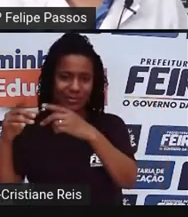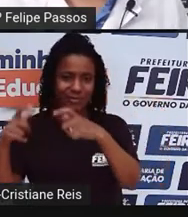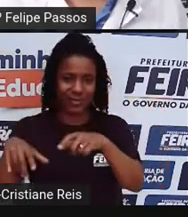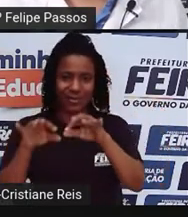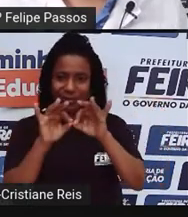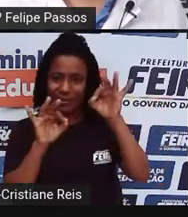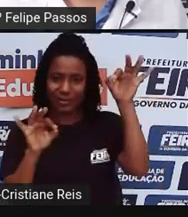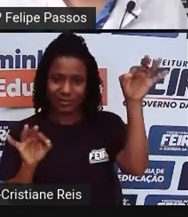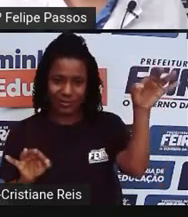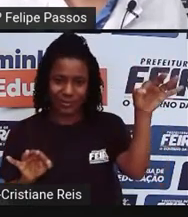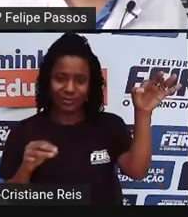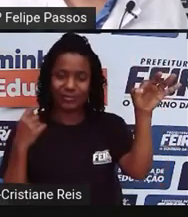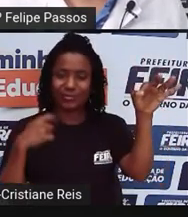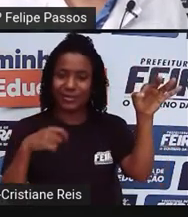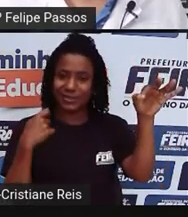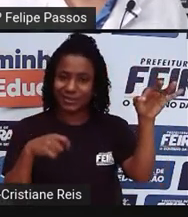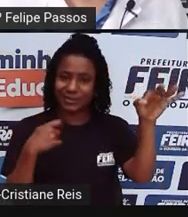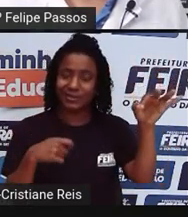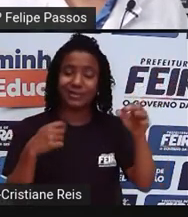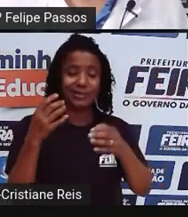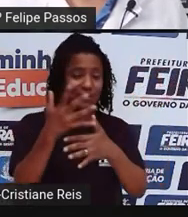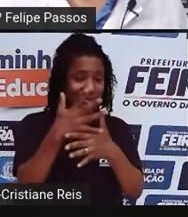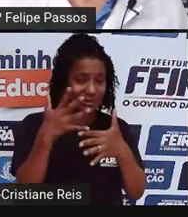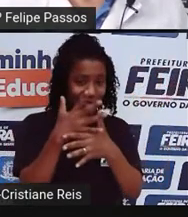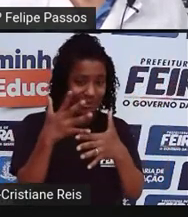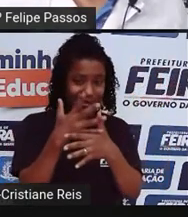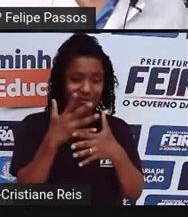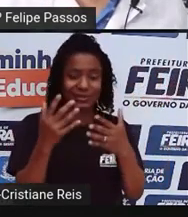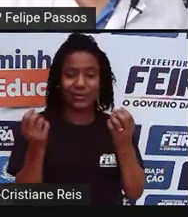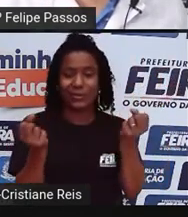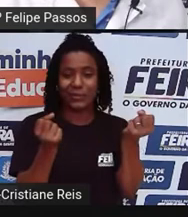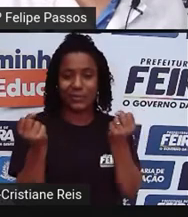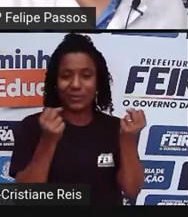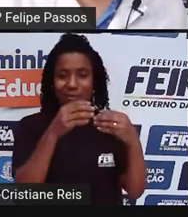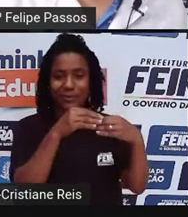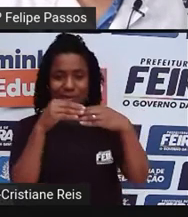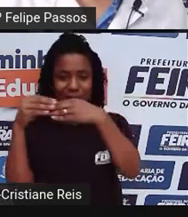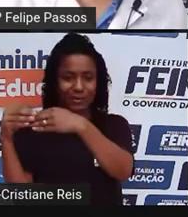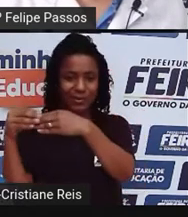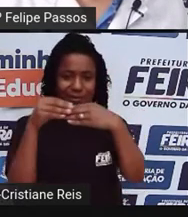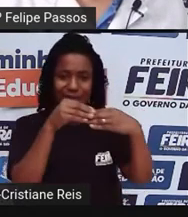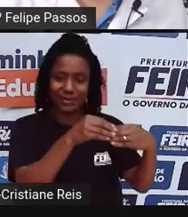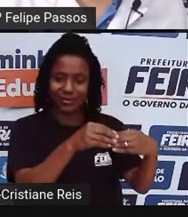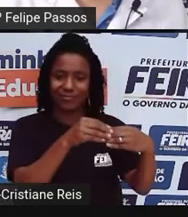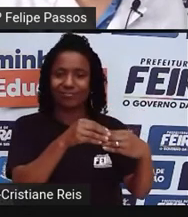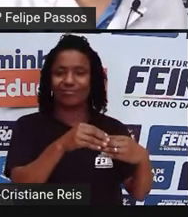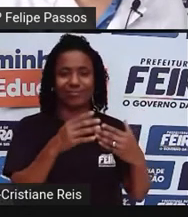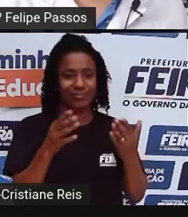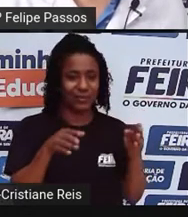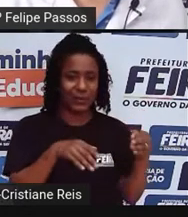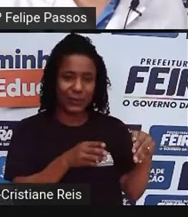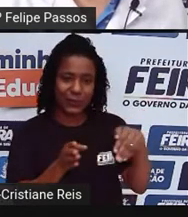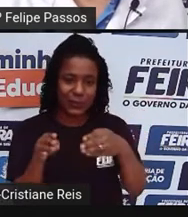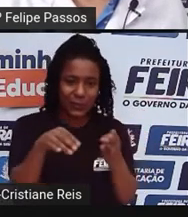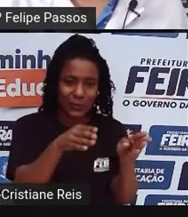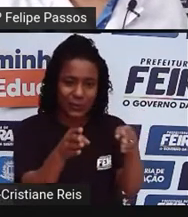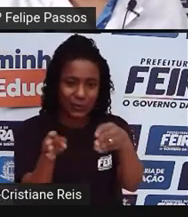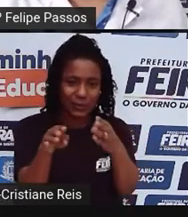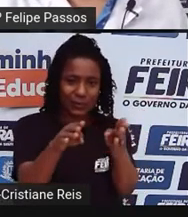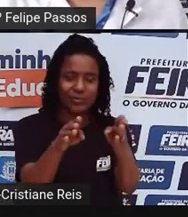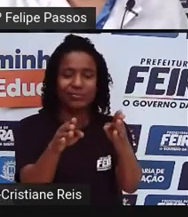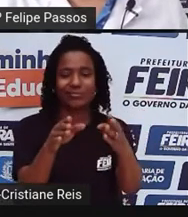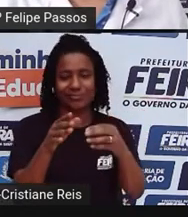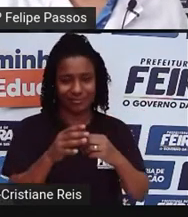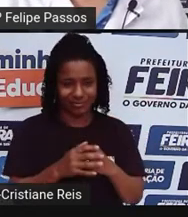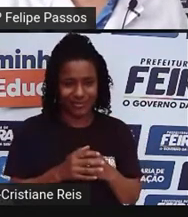um mínimo de mobilidade urbana na cidade, não verdade? Também a gente tem que refletir, quando se fala de mobilidade urbana, no nível de